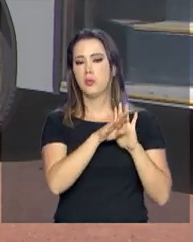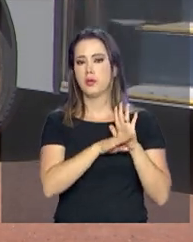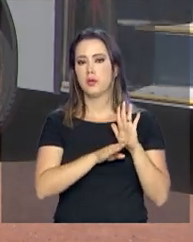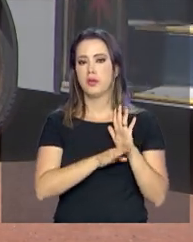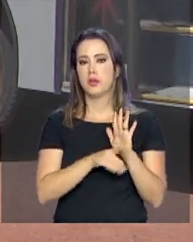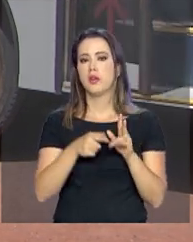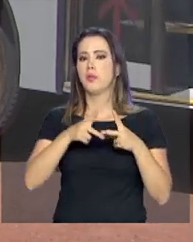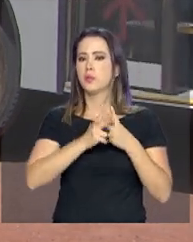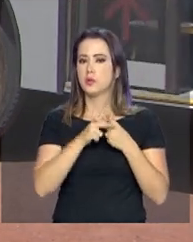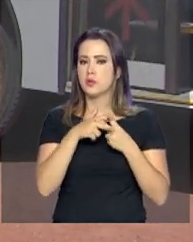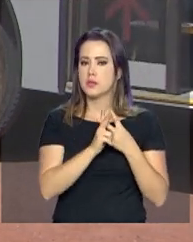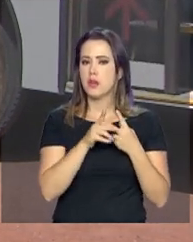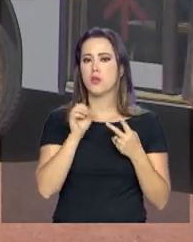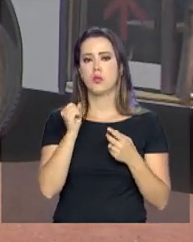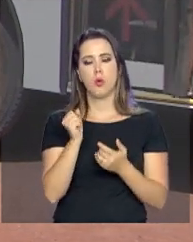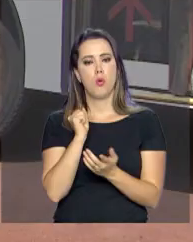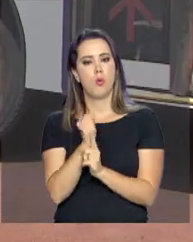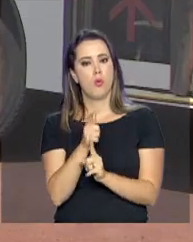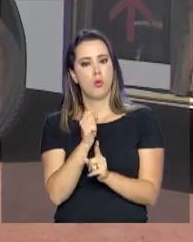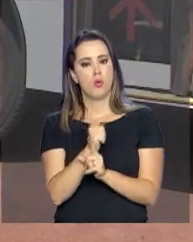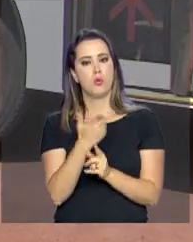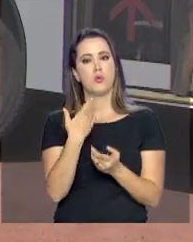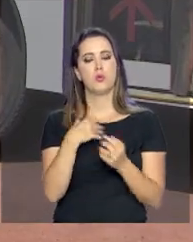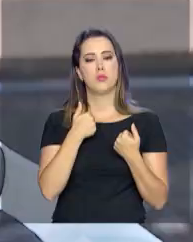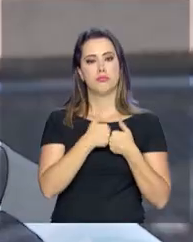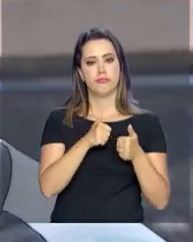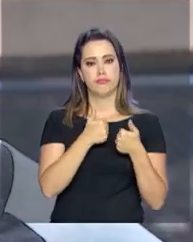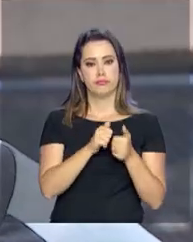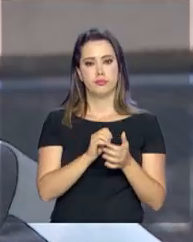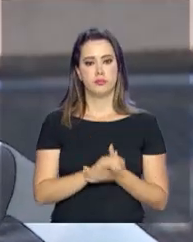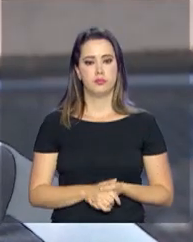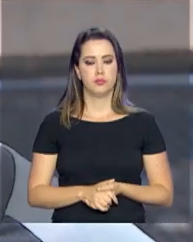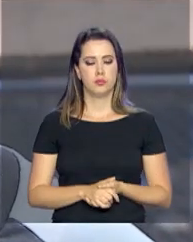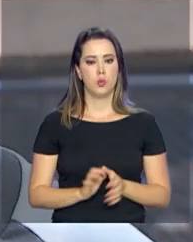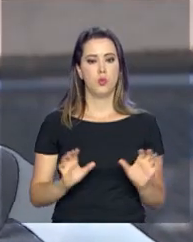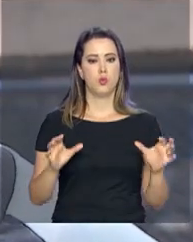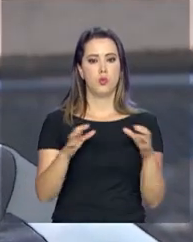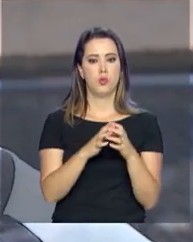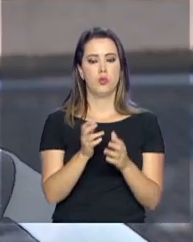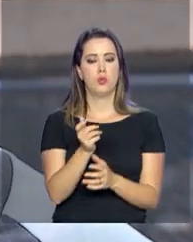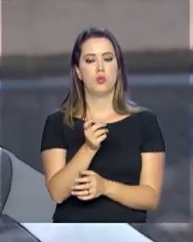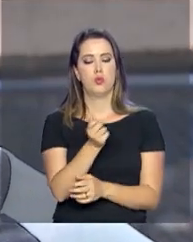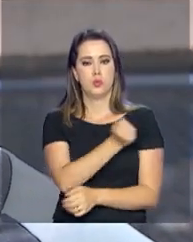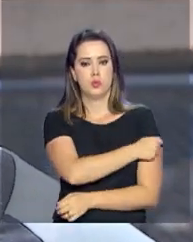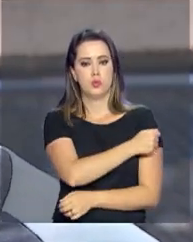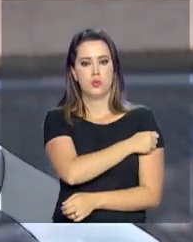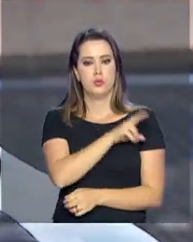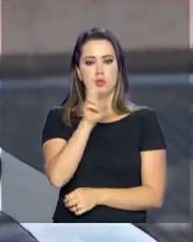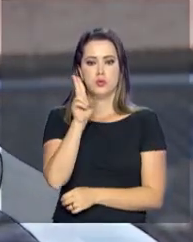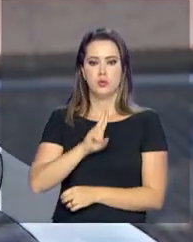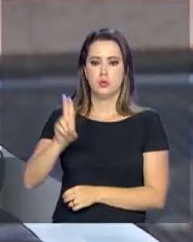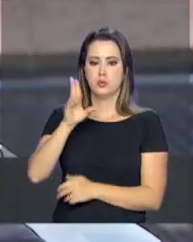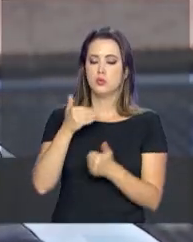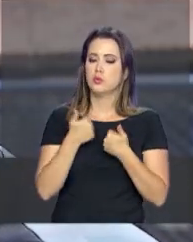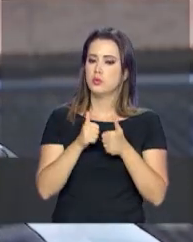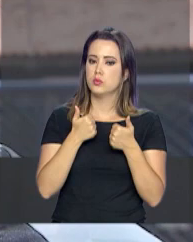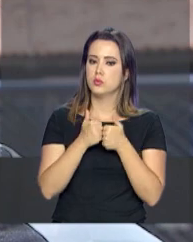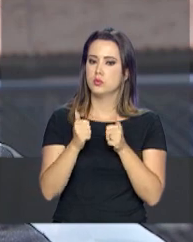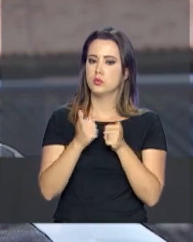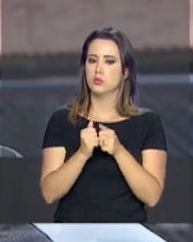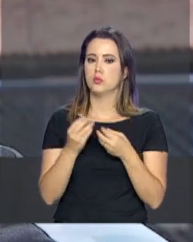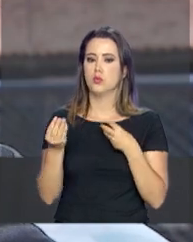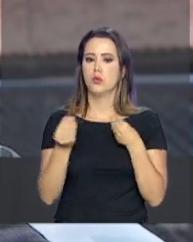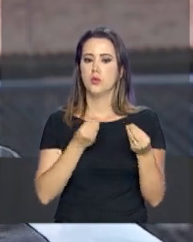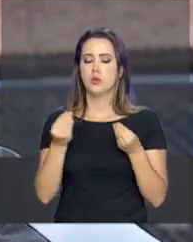ônibus terceirizados, como é o caso aqui desta escola. Grande parte dos alunos utilizam dessa modalidade de transporte, sem o